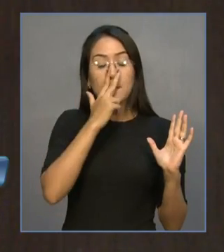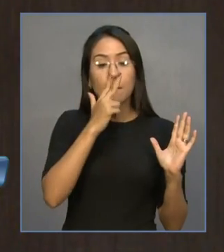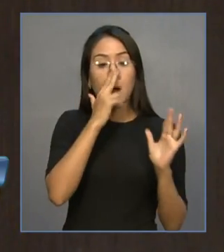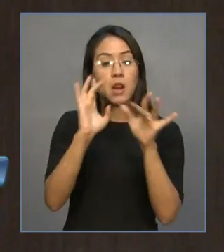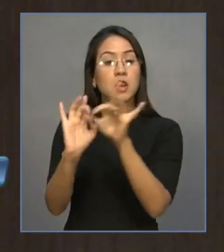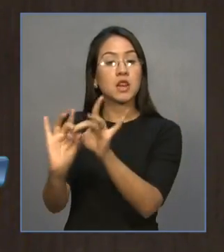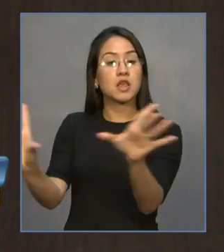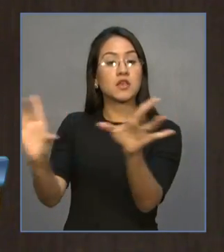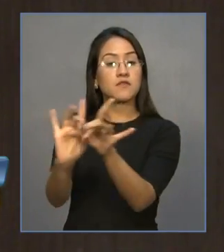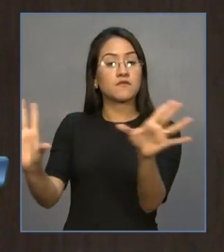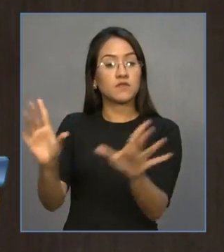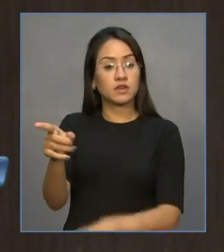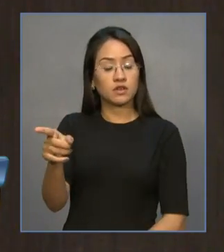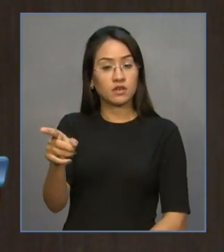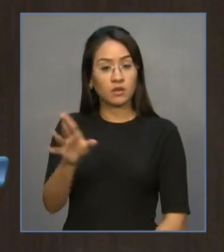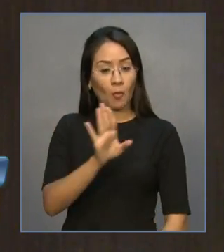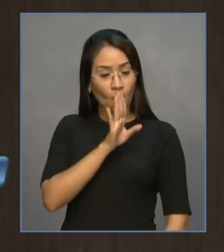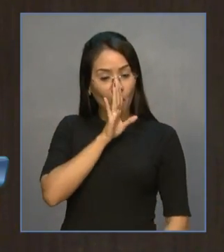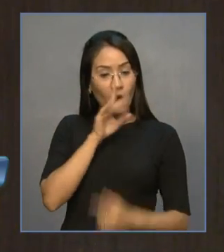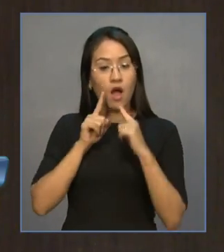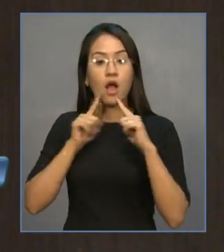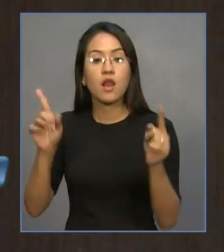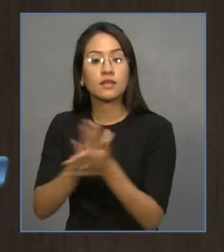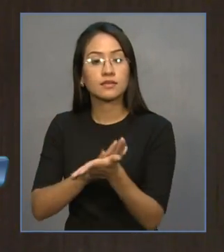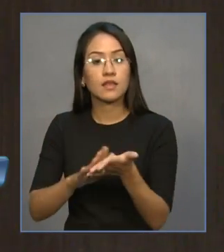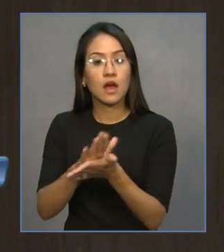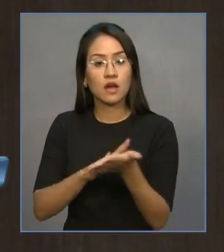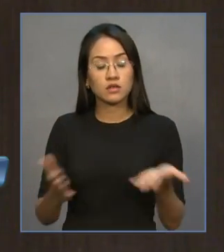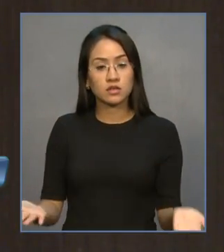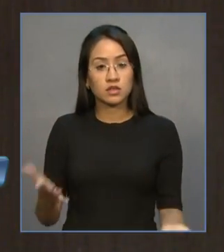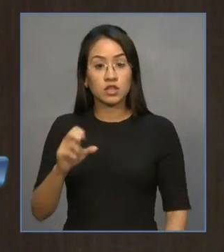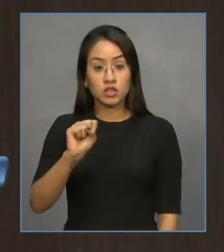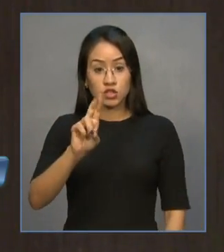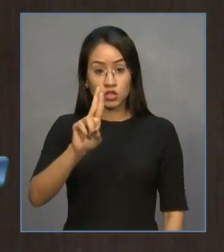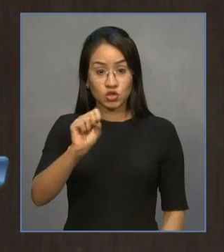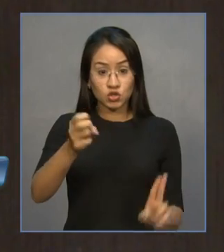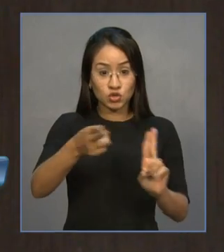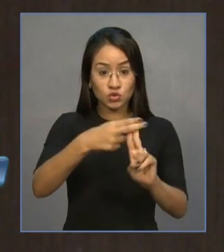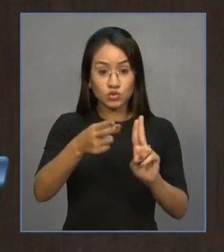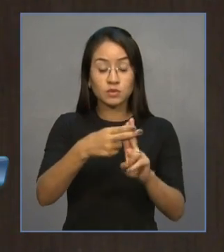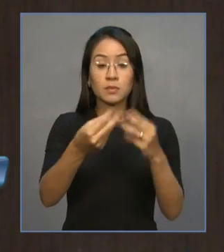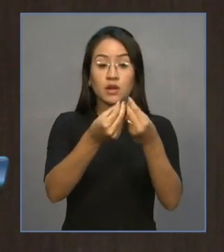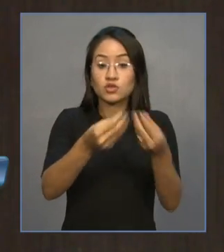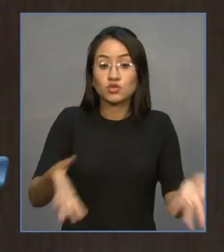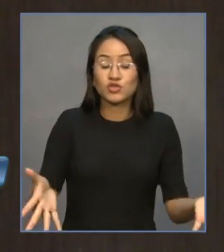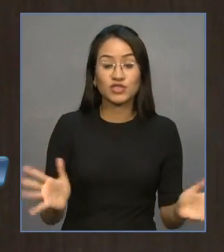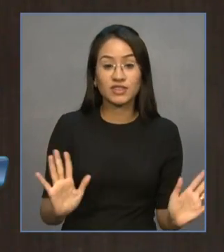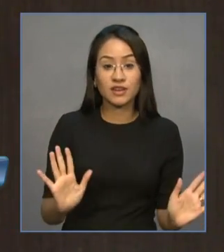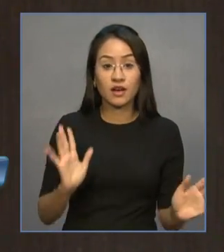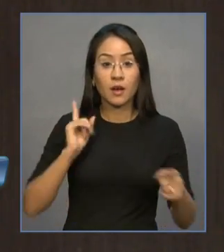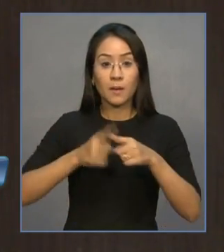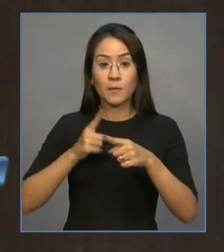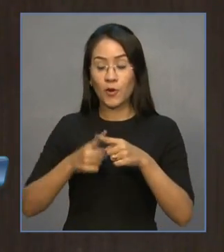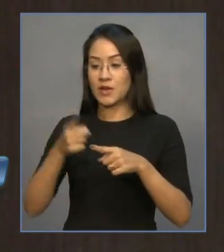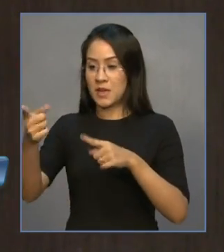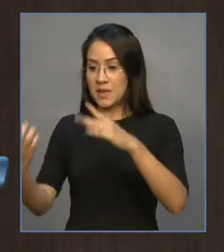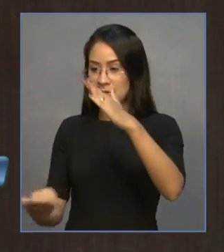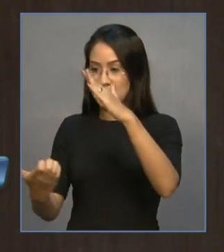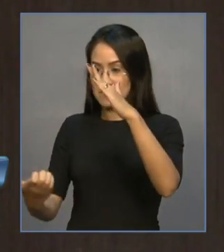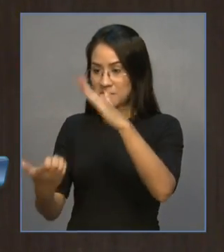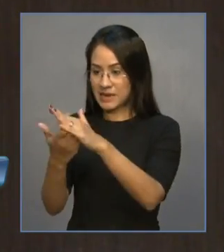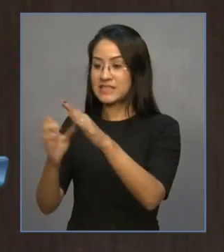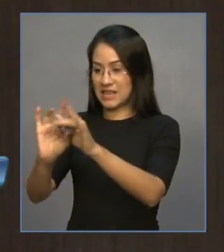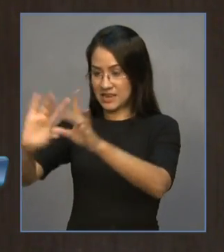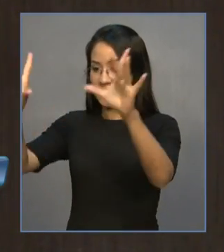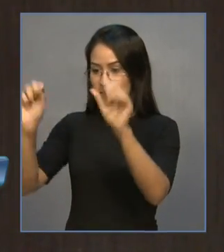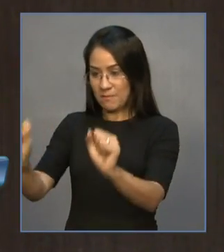pressão sobre o próprio sistema único de saúde, porque você licencia empresas que poluem.